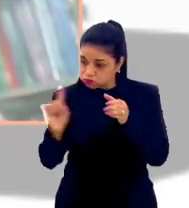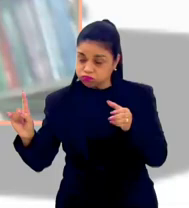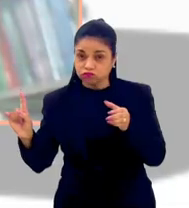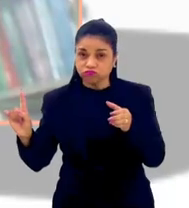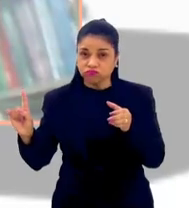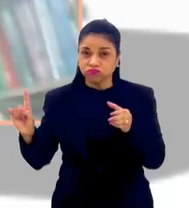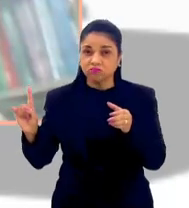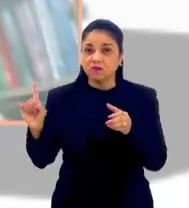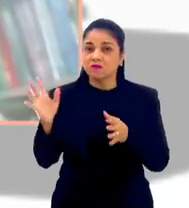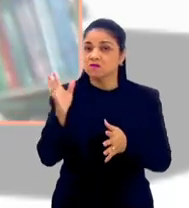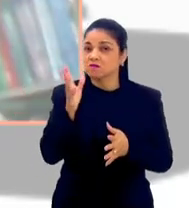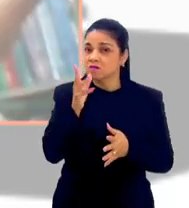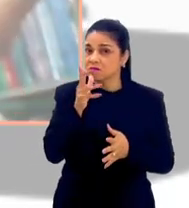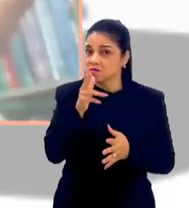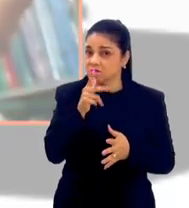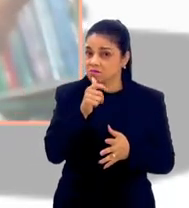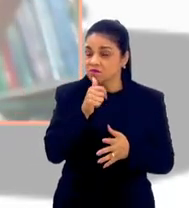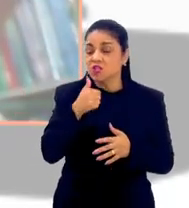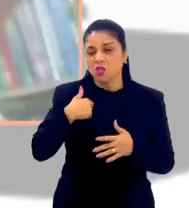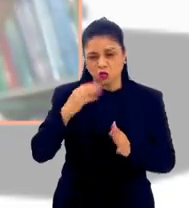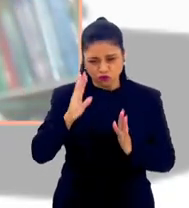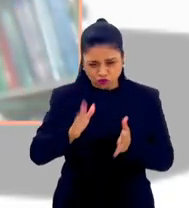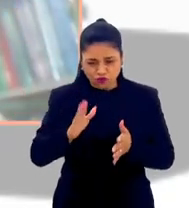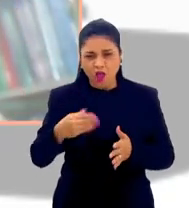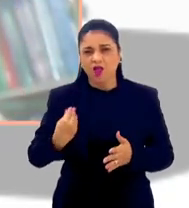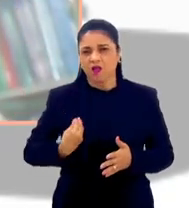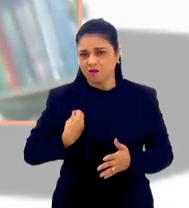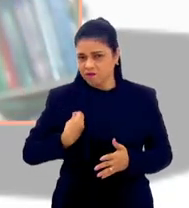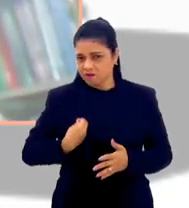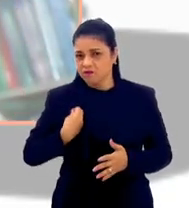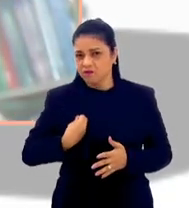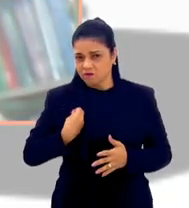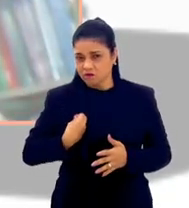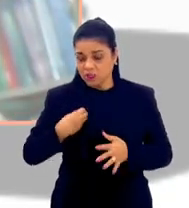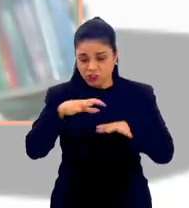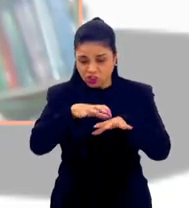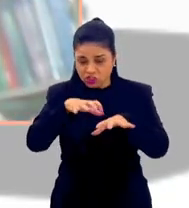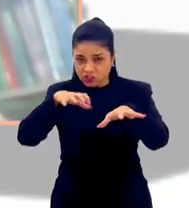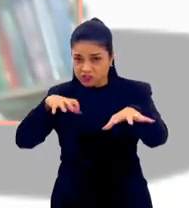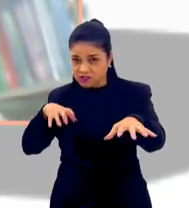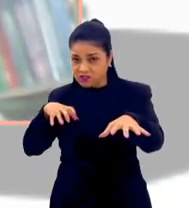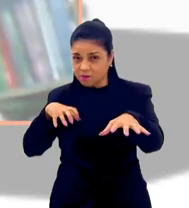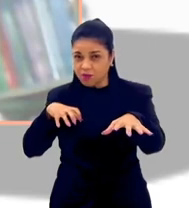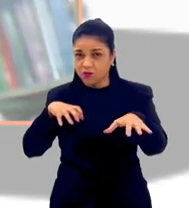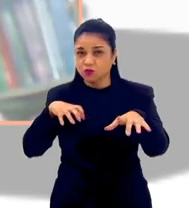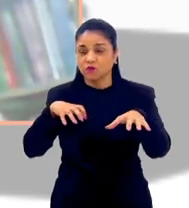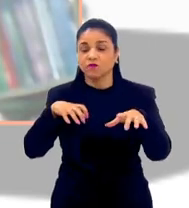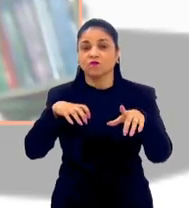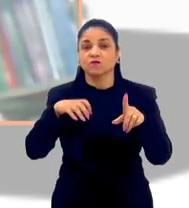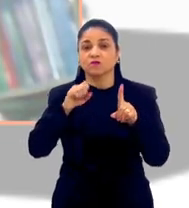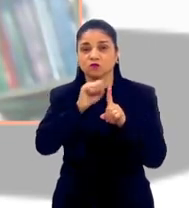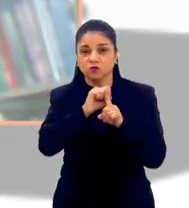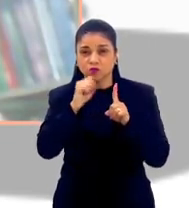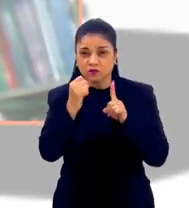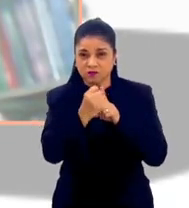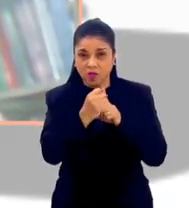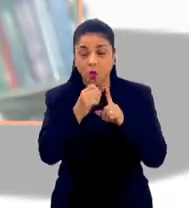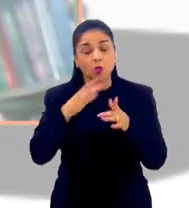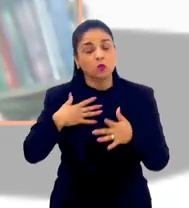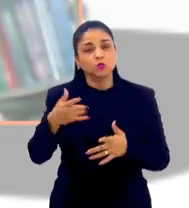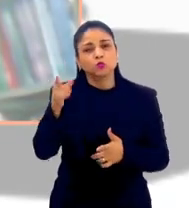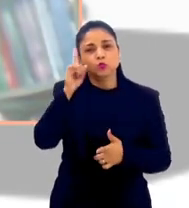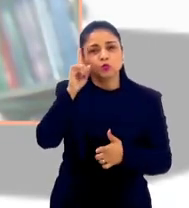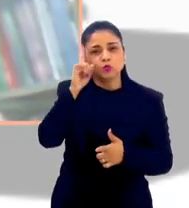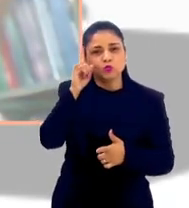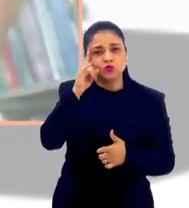isoladas mesmo. Eu pude viver o isolamento, né? O distanciamento físico, social, mas eu falava com a minha irmã e com a minha mãe